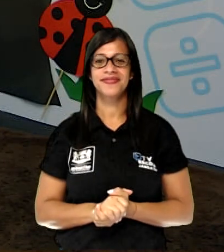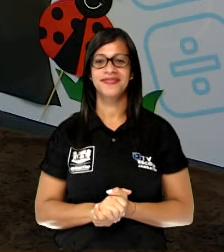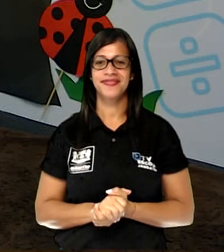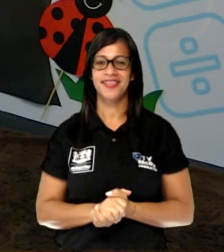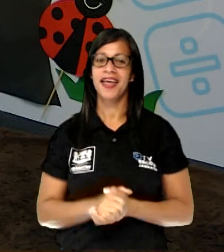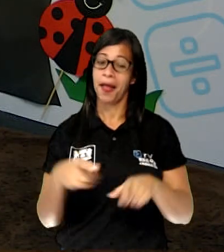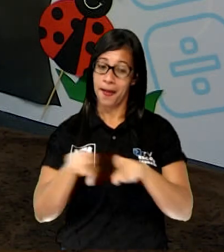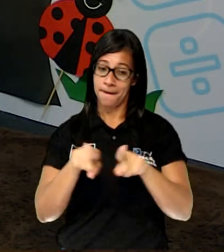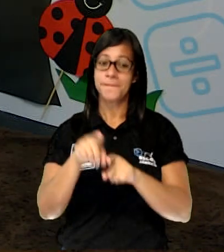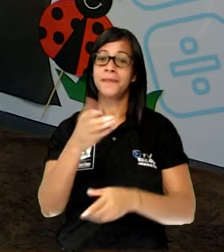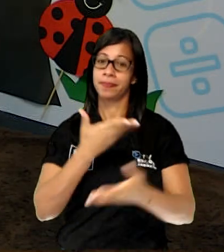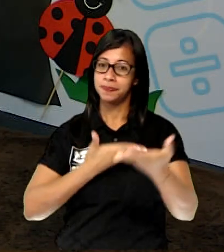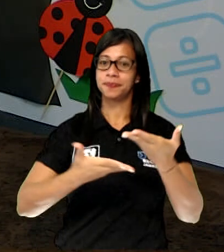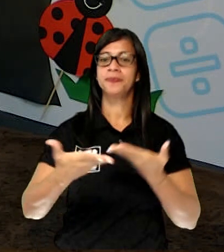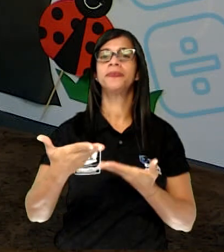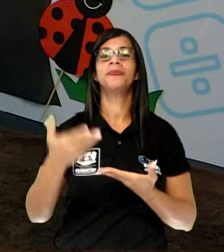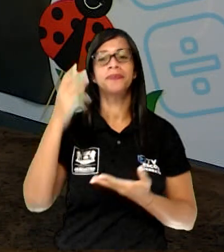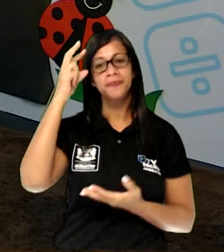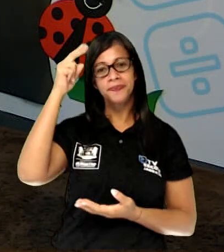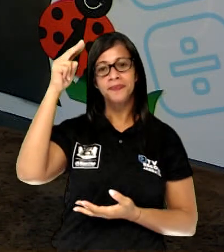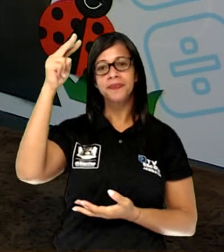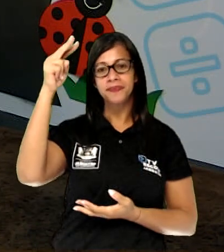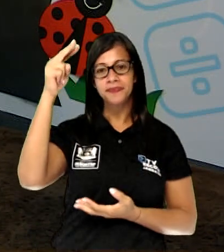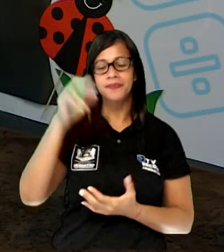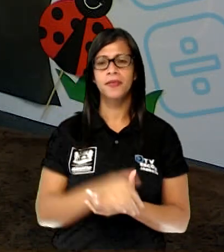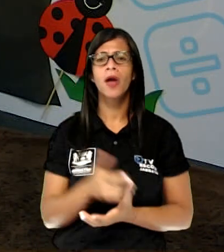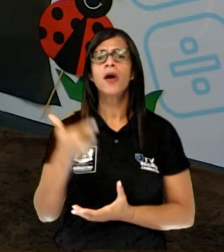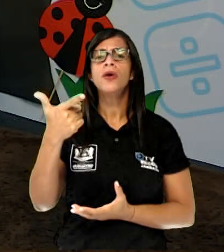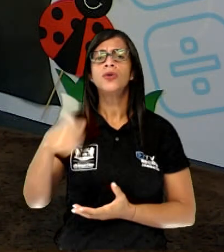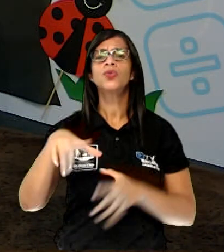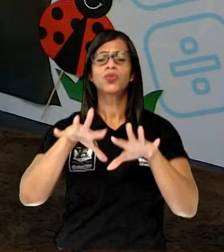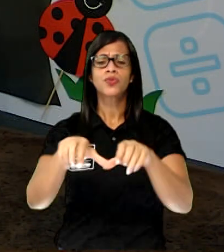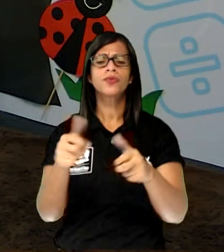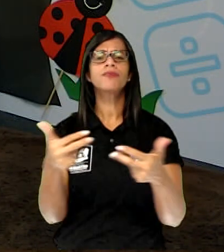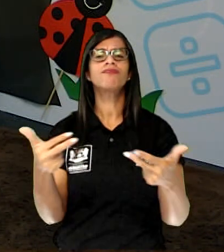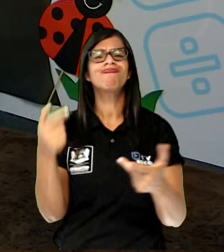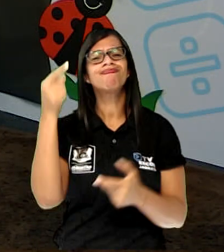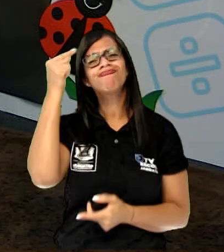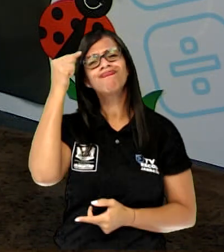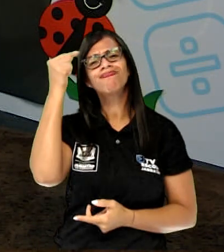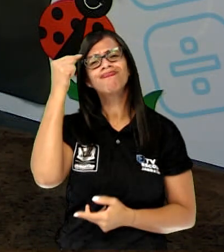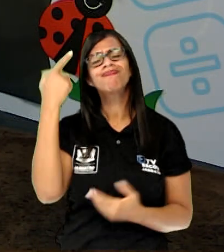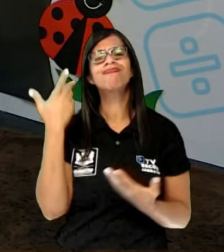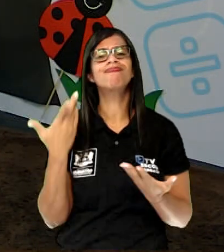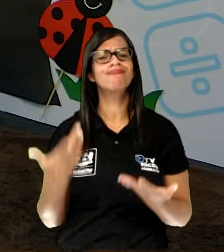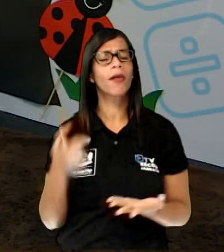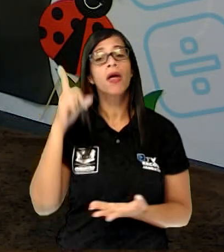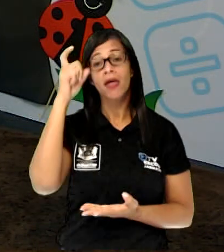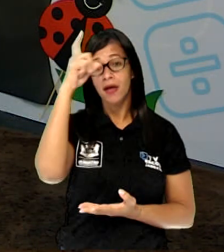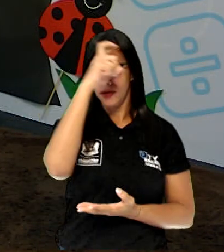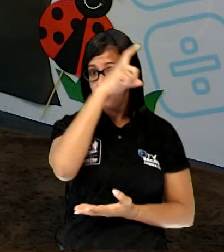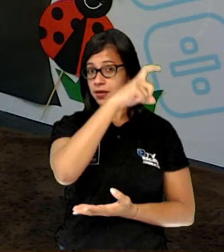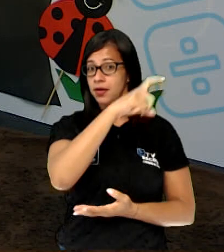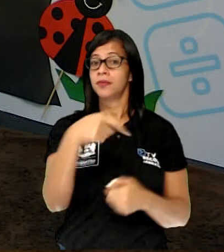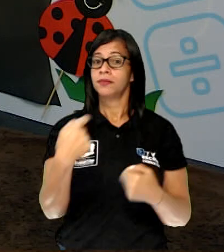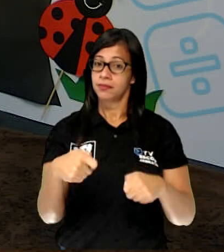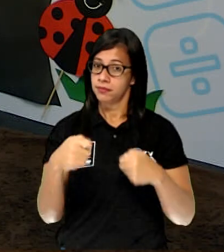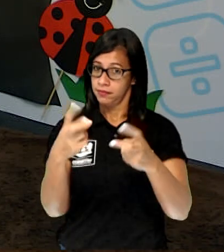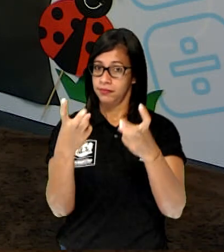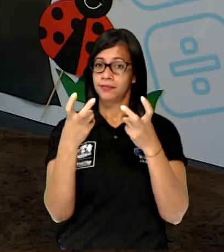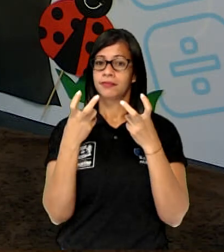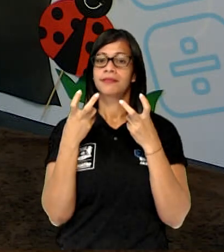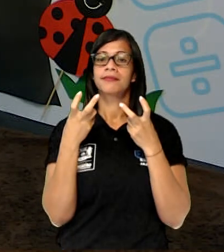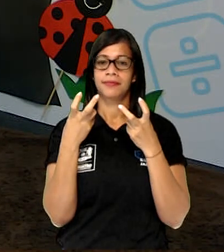participou da história. O próximo animal, vamos pensar. É um pouco difícil, por isso eu preciso de atenção.